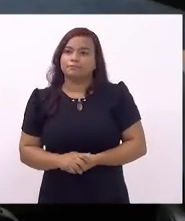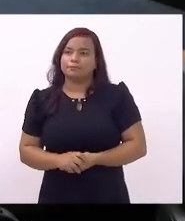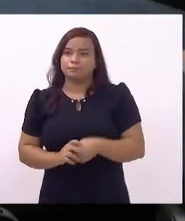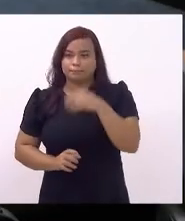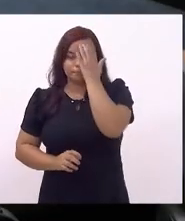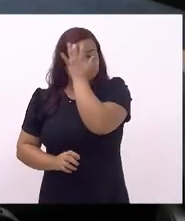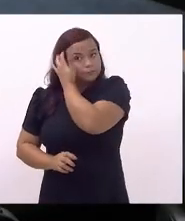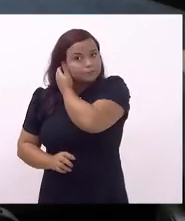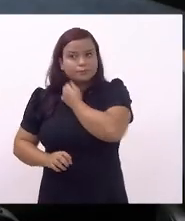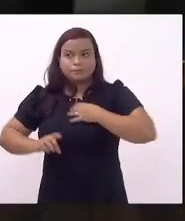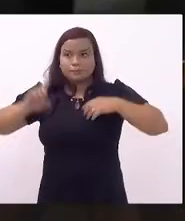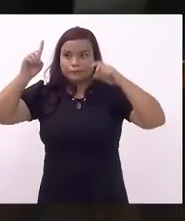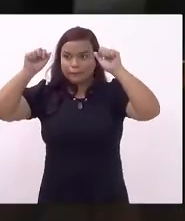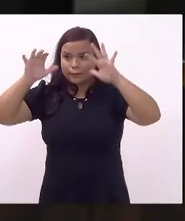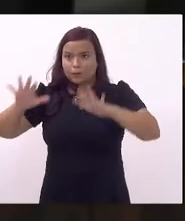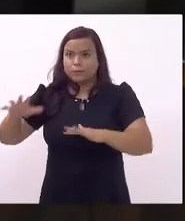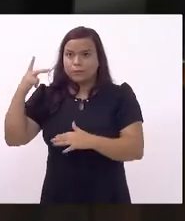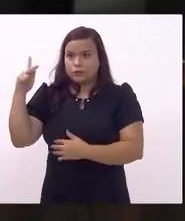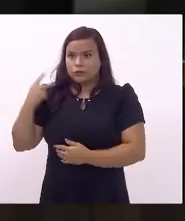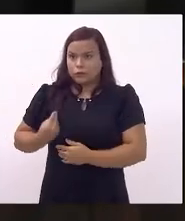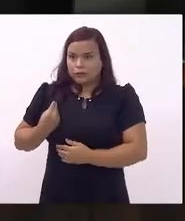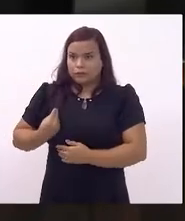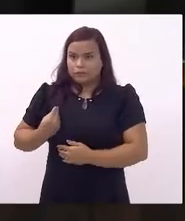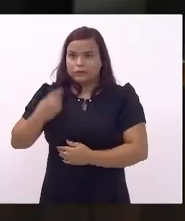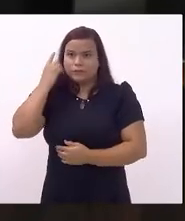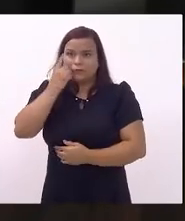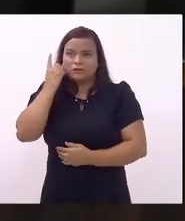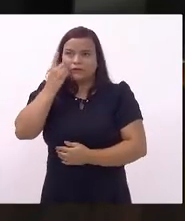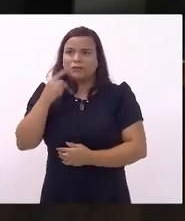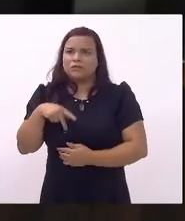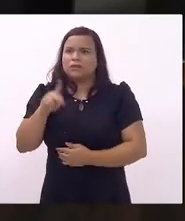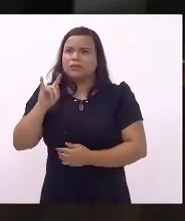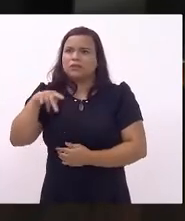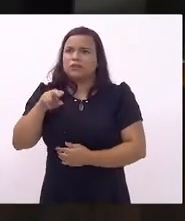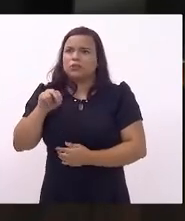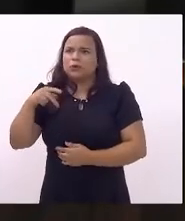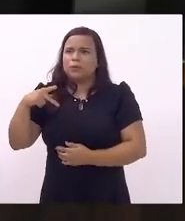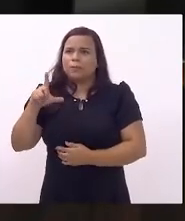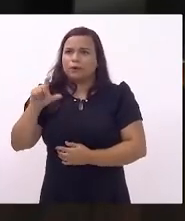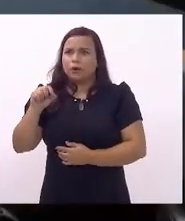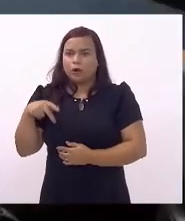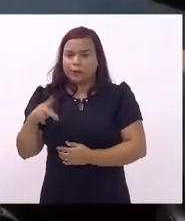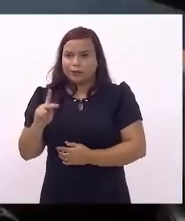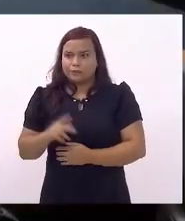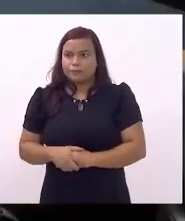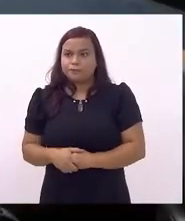Deus abençoe sua vida tá deputado aqui no bloco deputado Valdeque Carneiro por favor